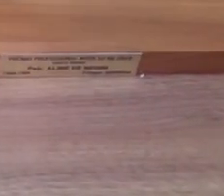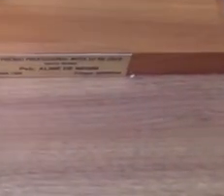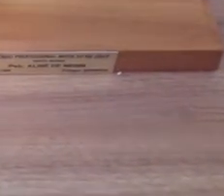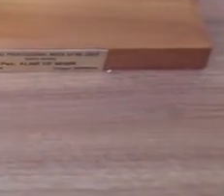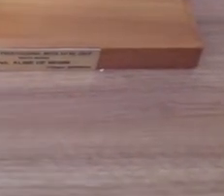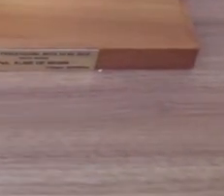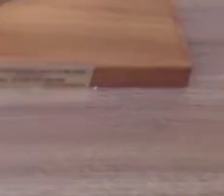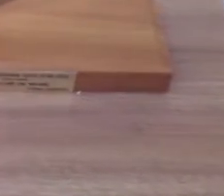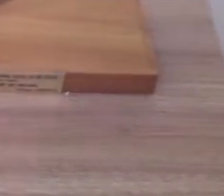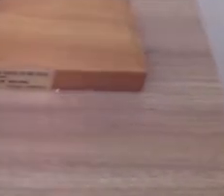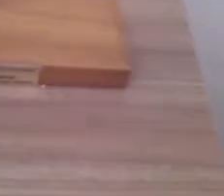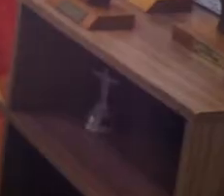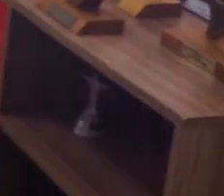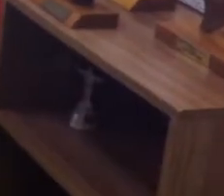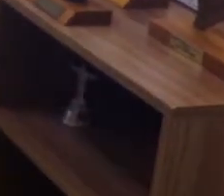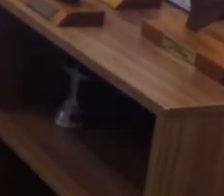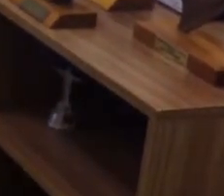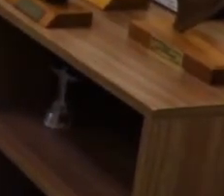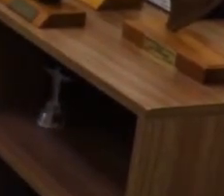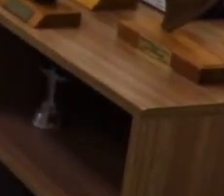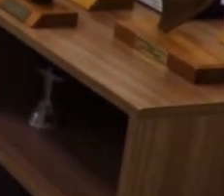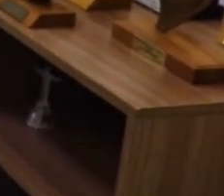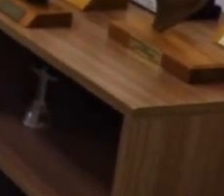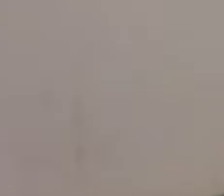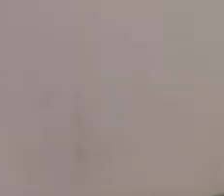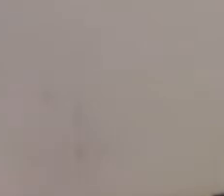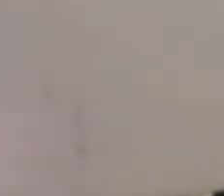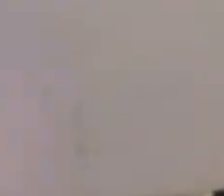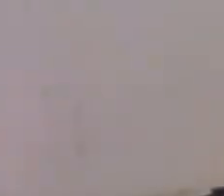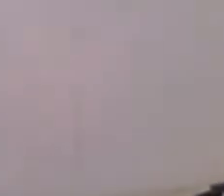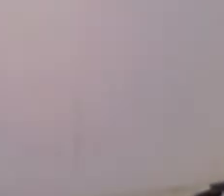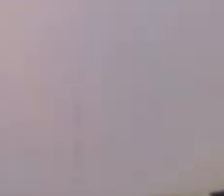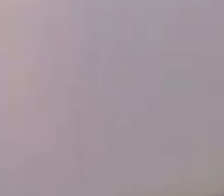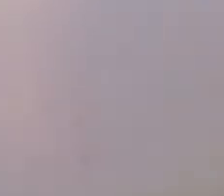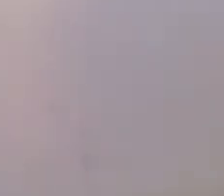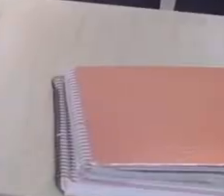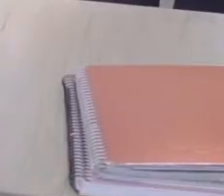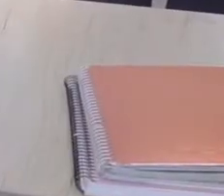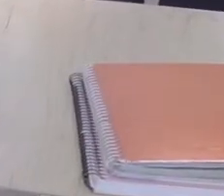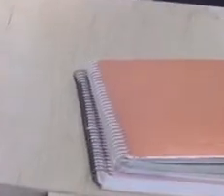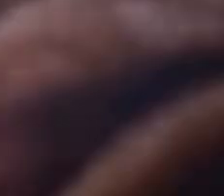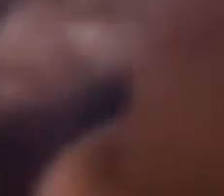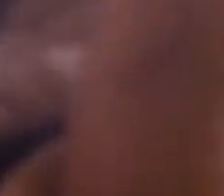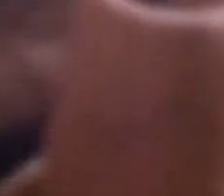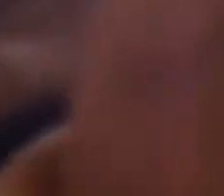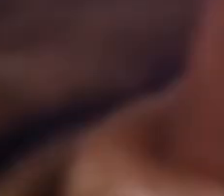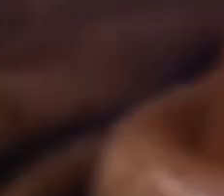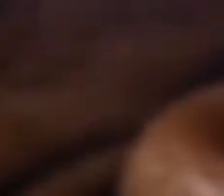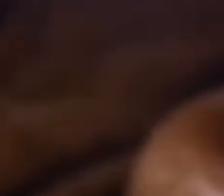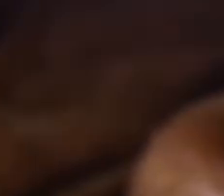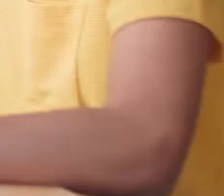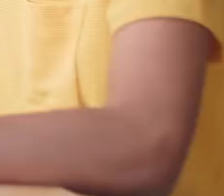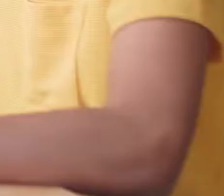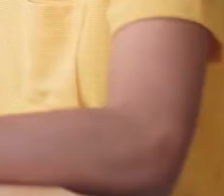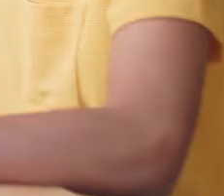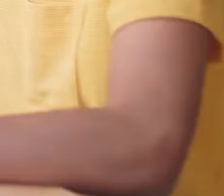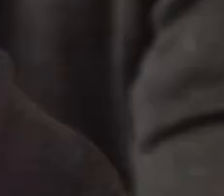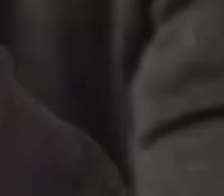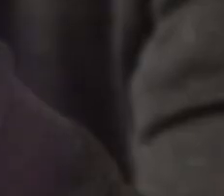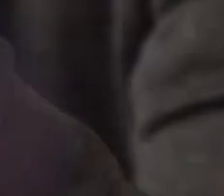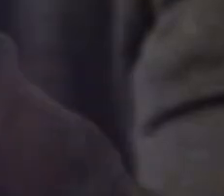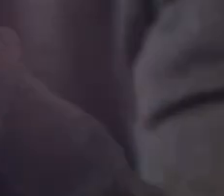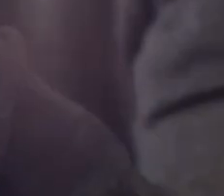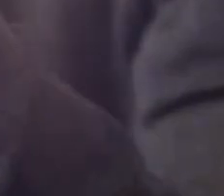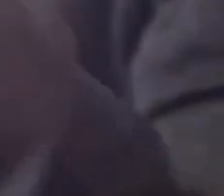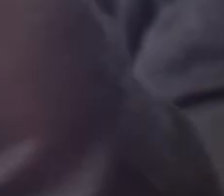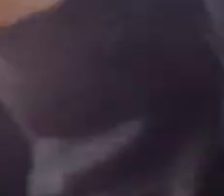clínica Psicopedagogia clínica Com atendimentos individuais Atendimento de casal Ou família Atendemos crianças Adolescentes e